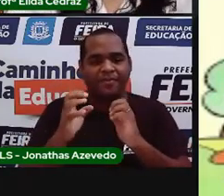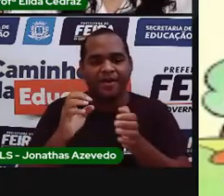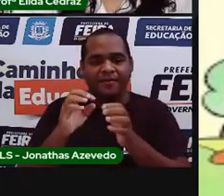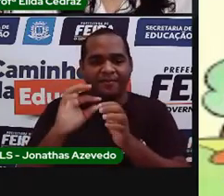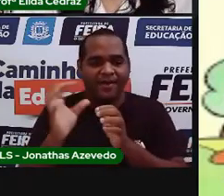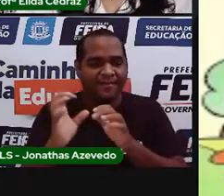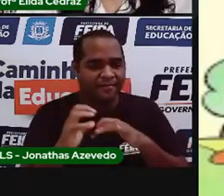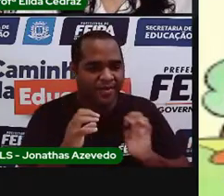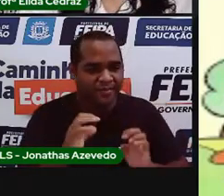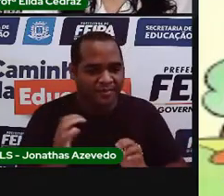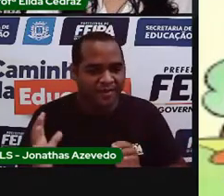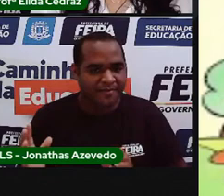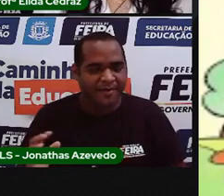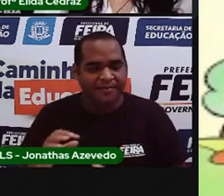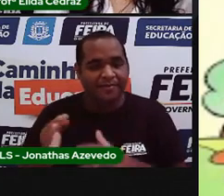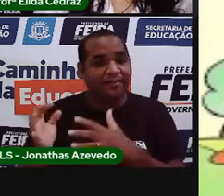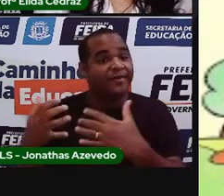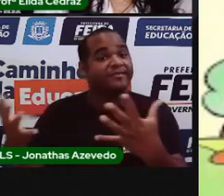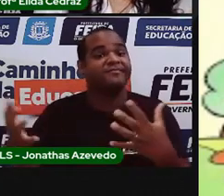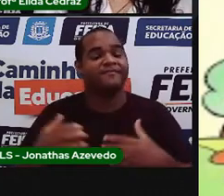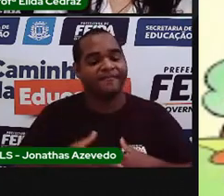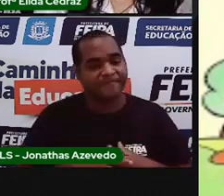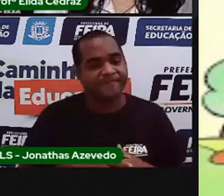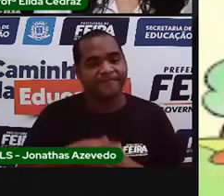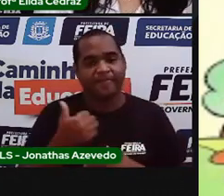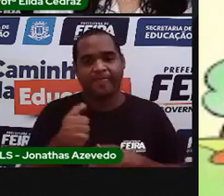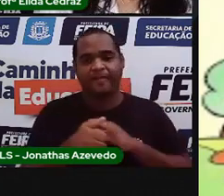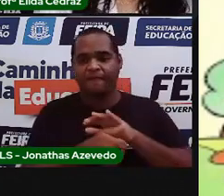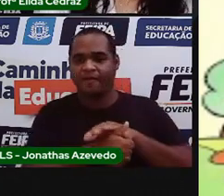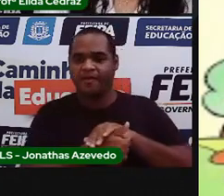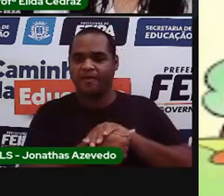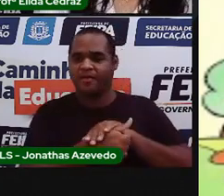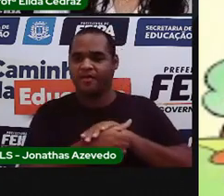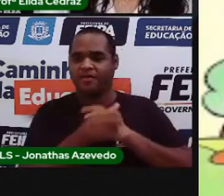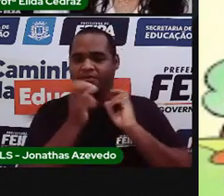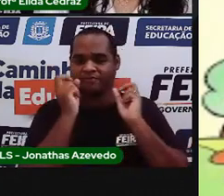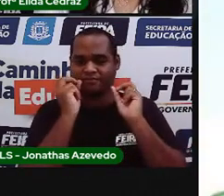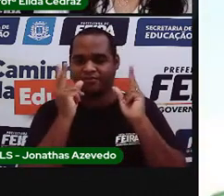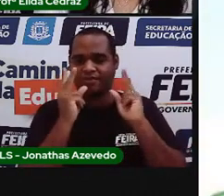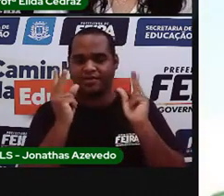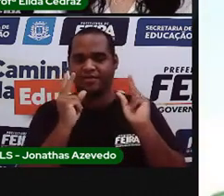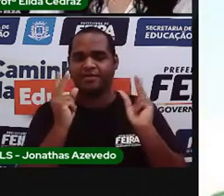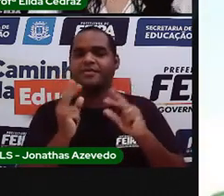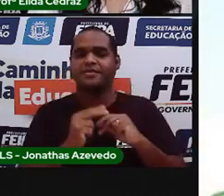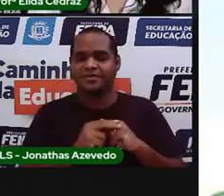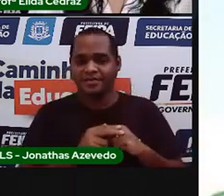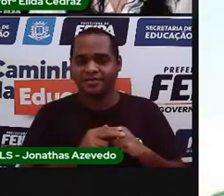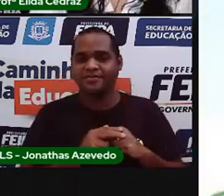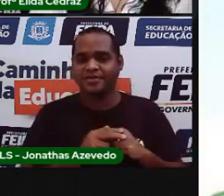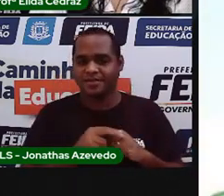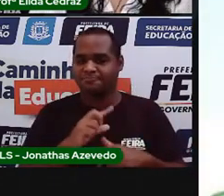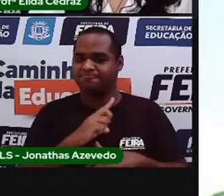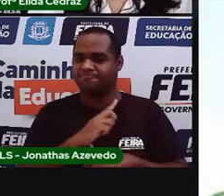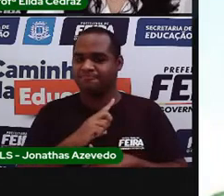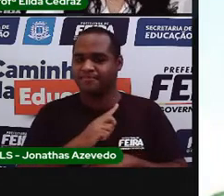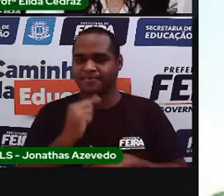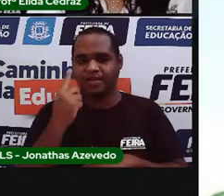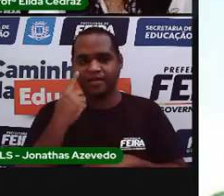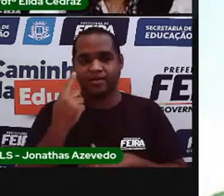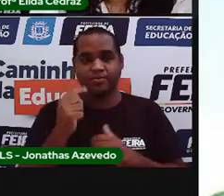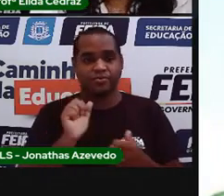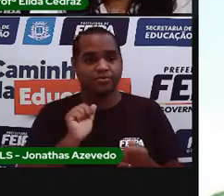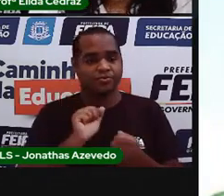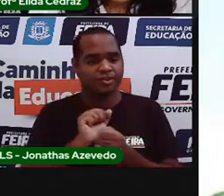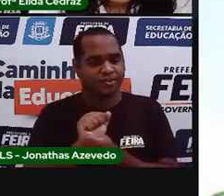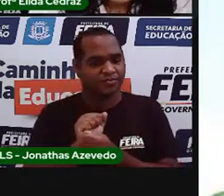muitos pedacinhos. Mas o jabuti, muito esperto, juntou e